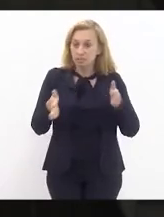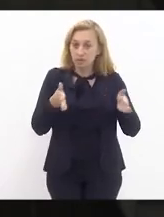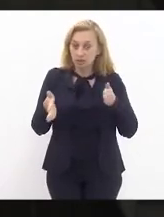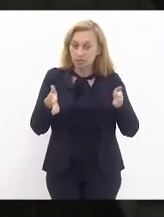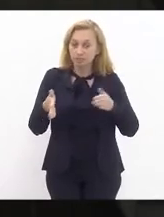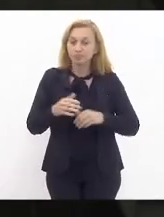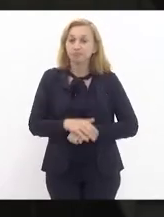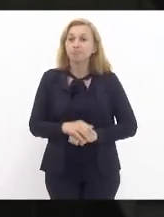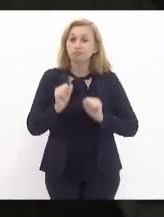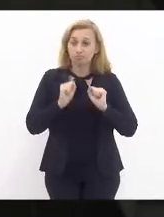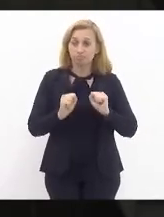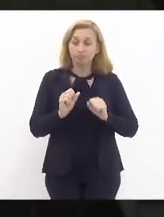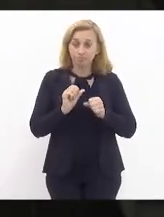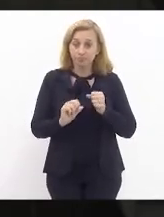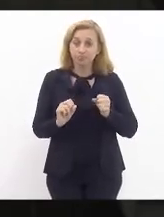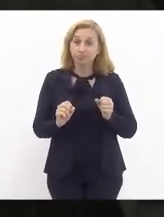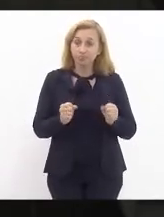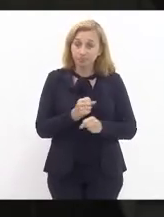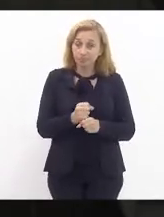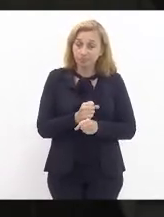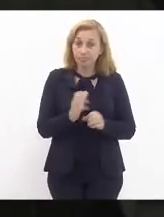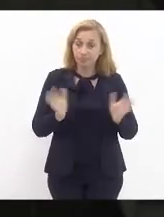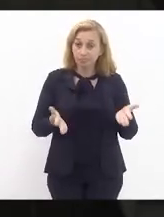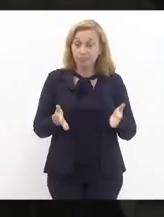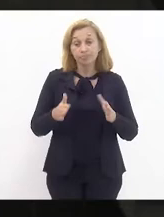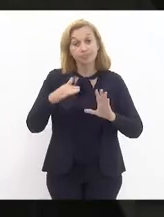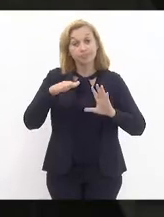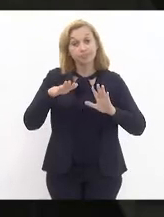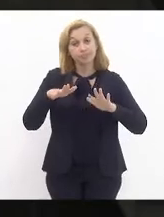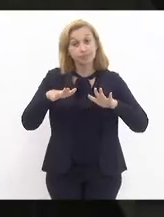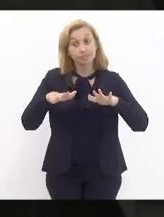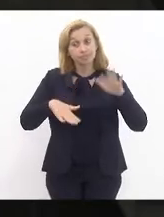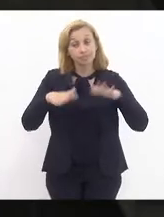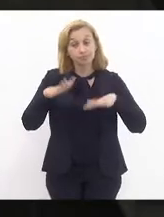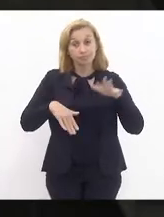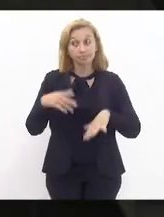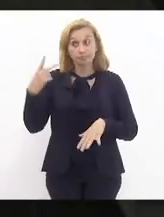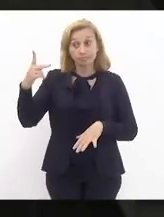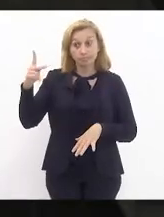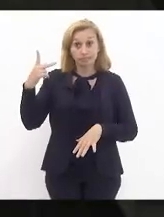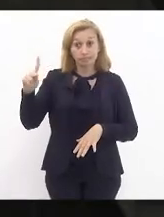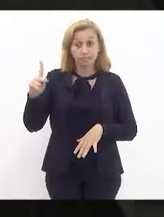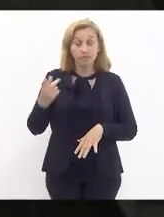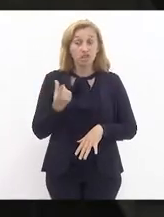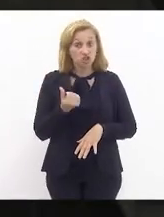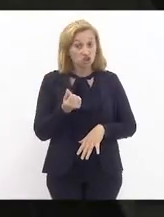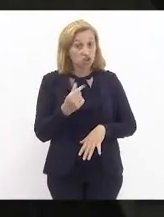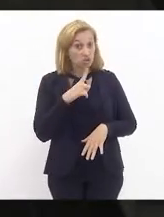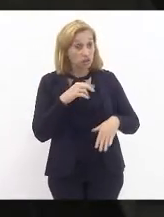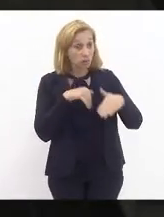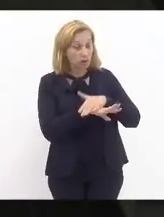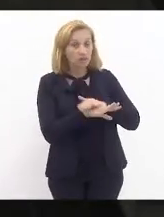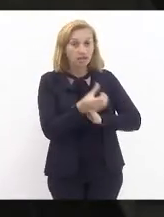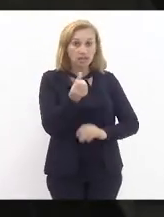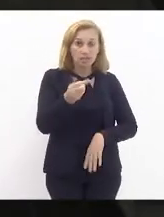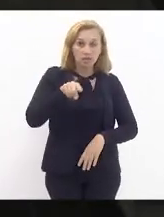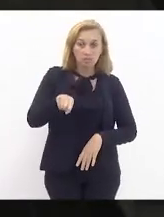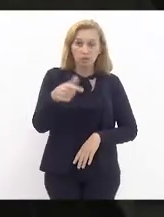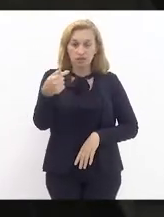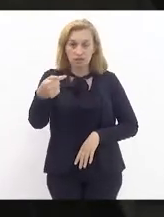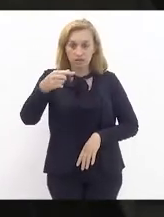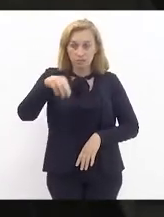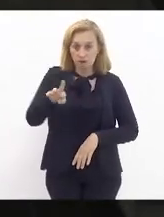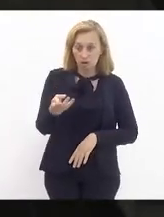E ele pode fazer esse ano. Só depende dele. Afinal, caixa ele tem. 6,7 bilhões.